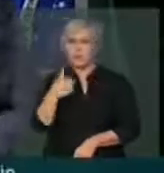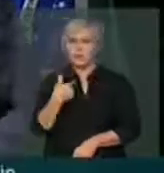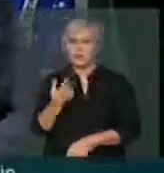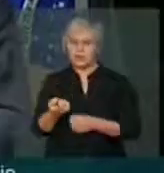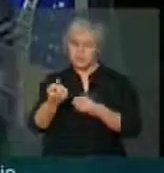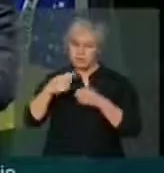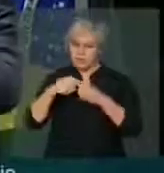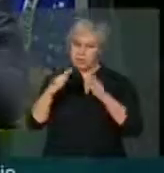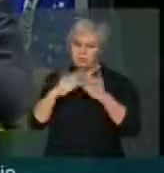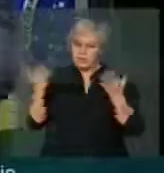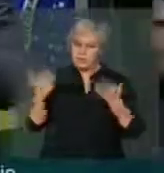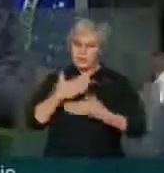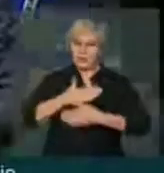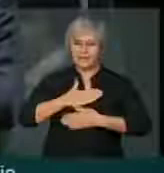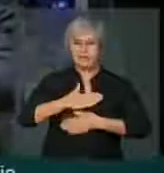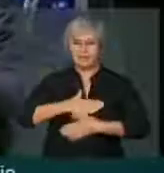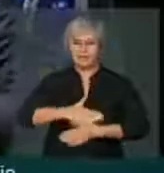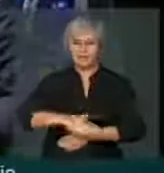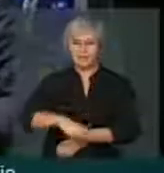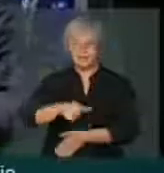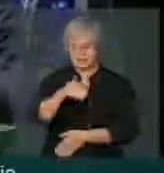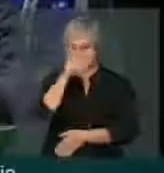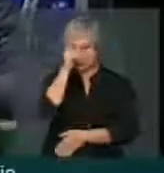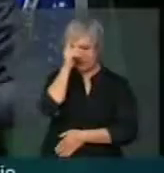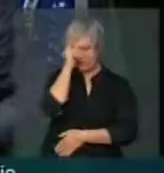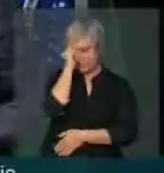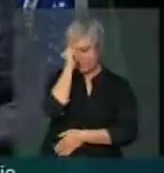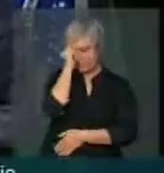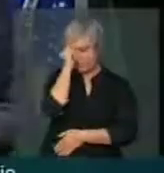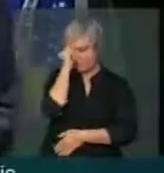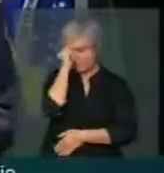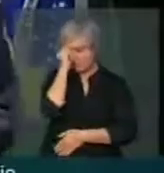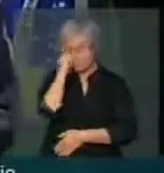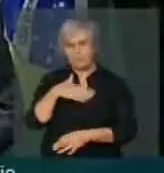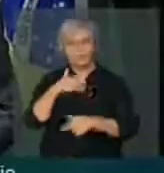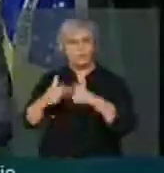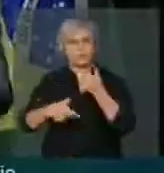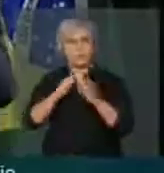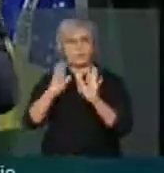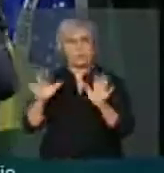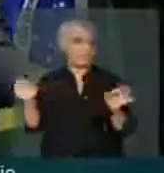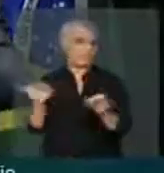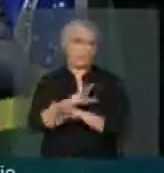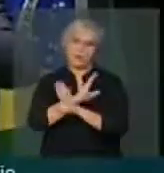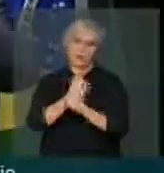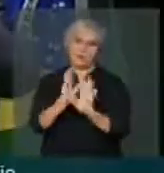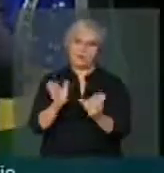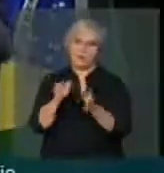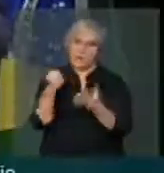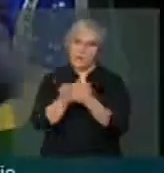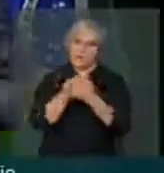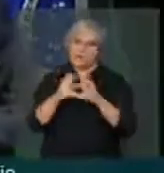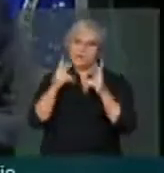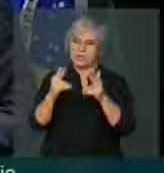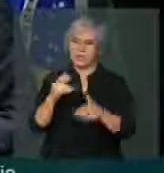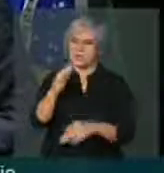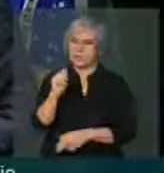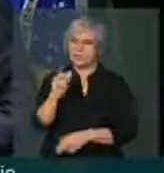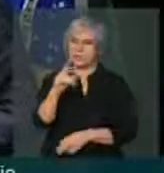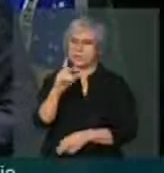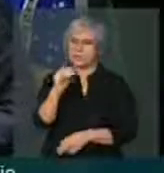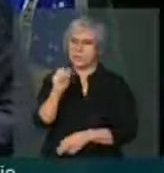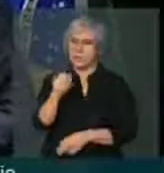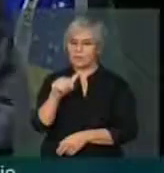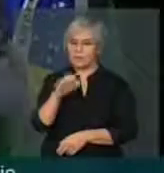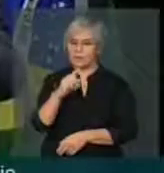casa e hoje à noite eu celebrarei uma vitória. O mandato valeu a pena. Que foi a mesma bandeira do Carlos Andrade, do